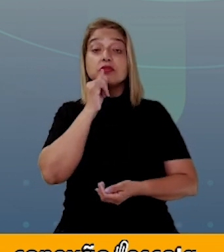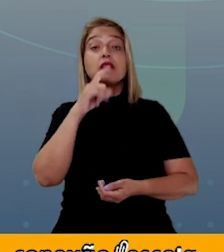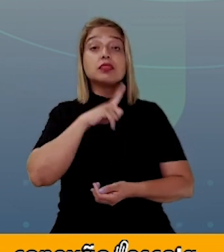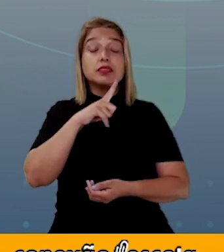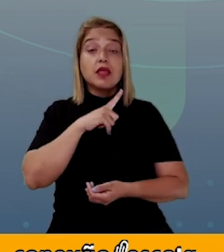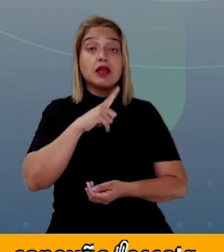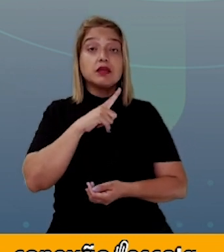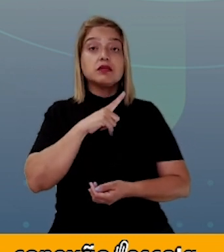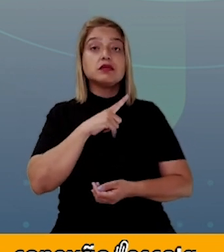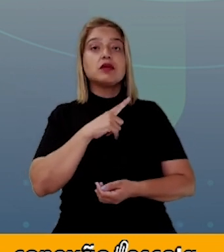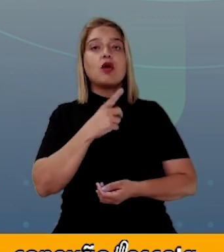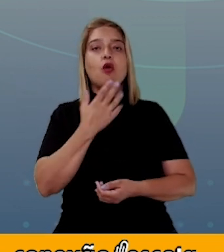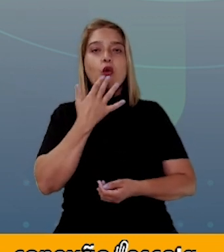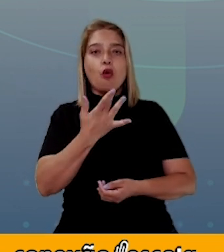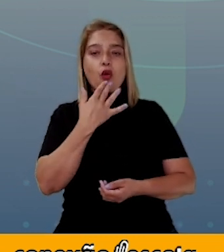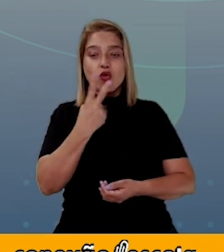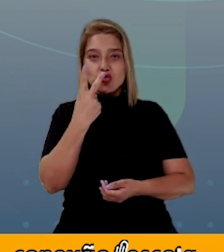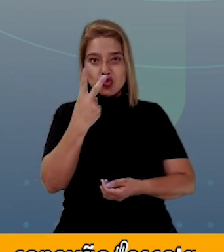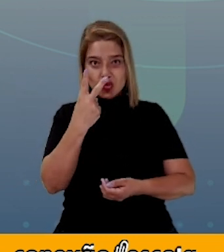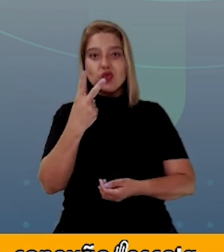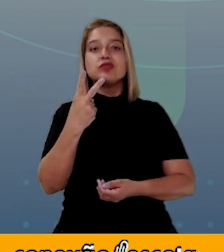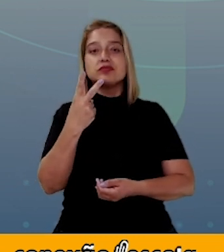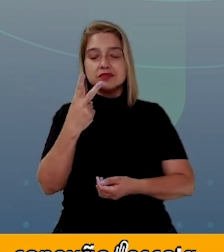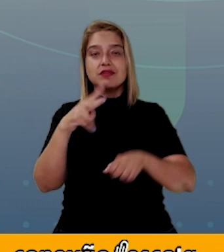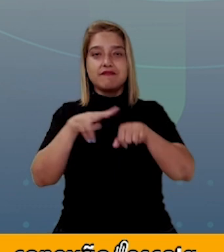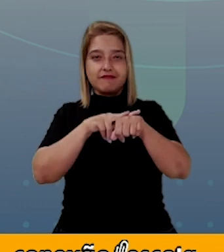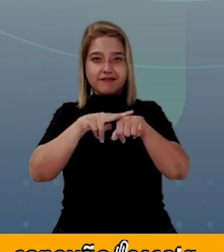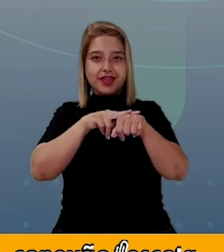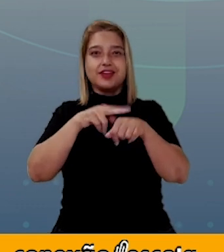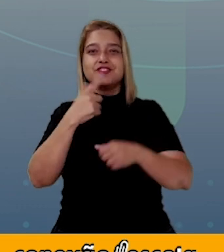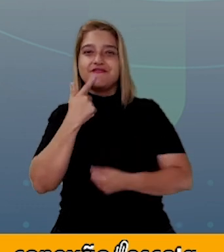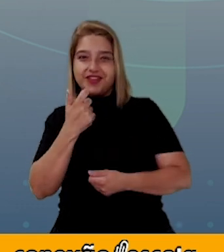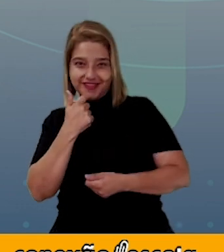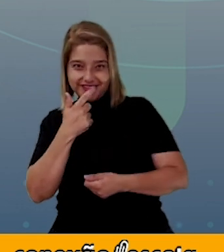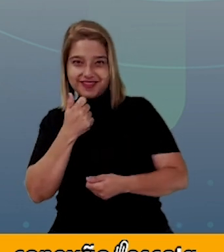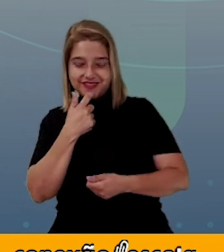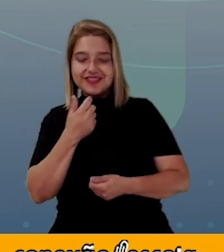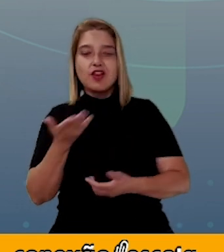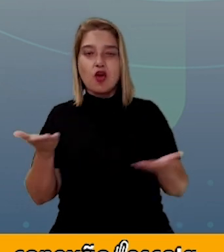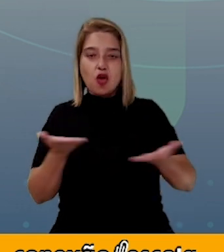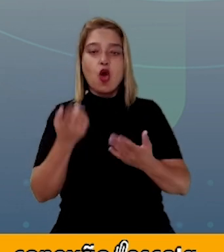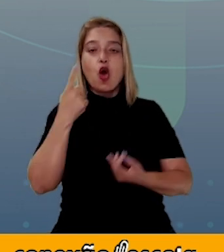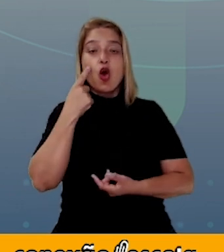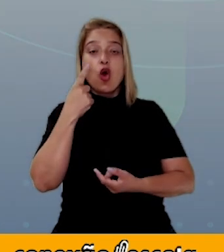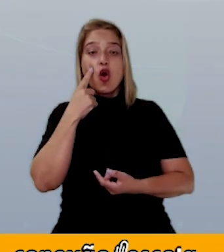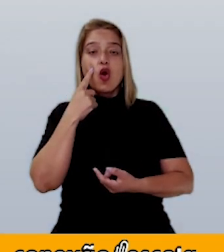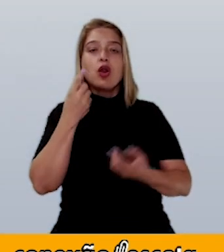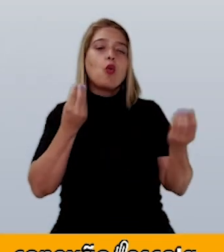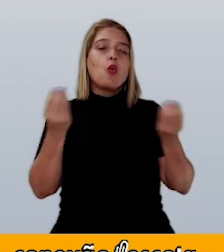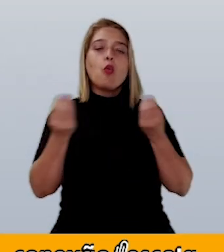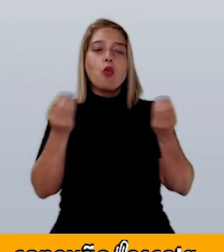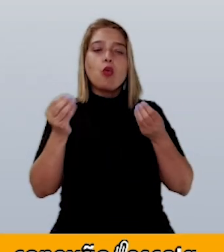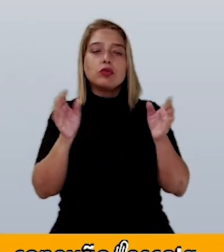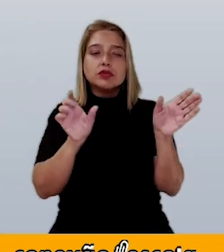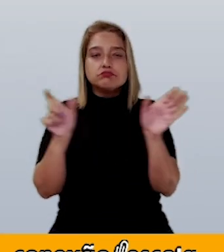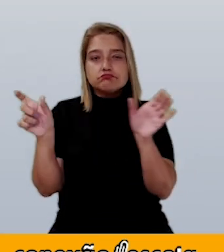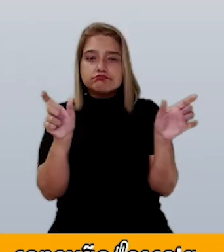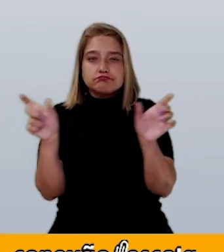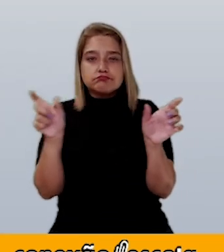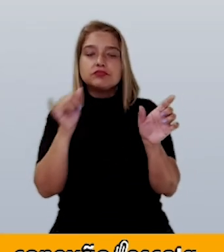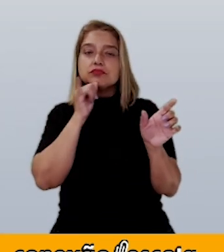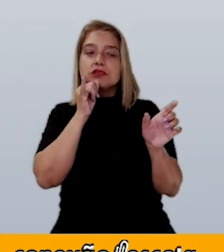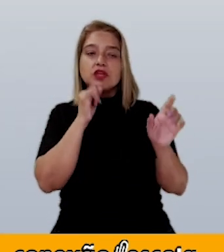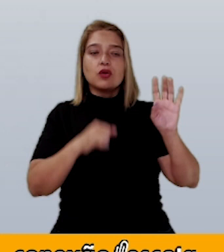tenho duas cores, eu vou continuar fazendo isso. Veja só. Vou separar aqui, vou cada